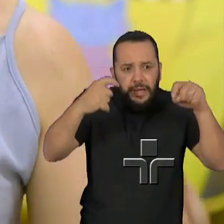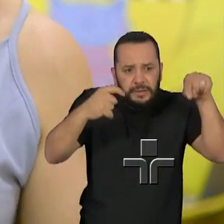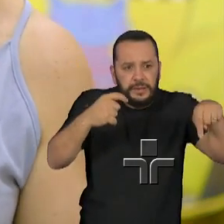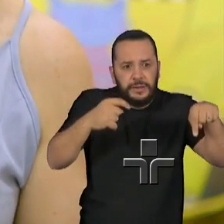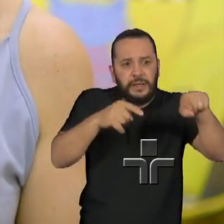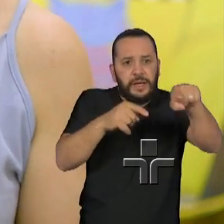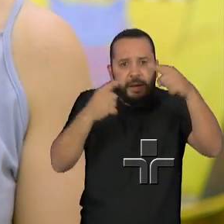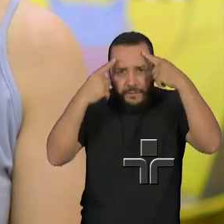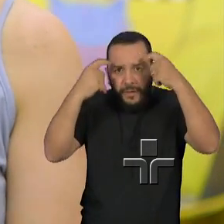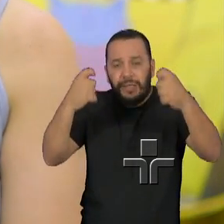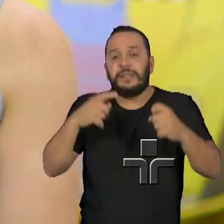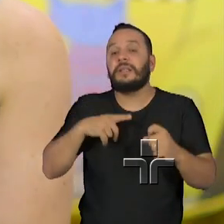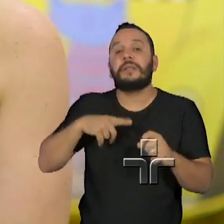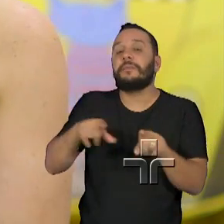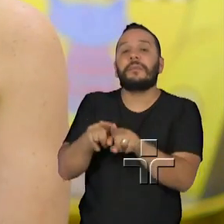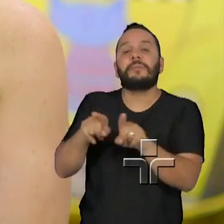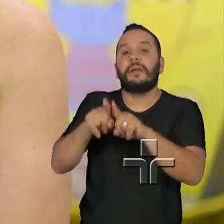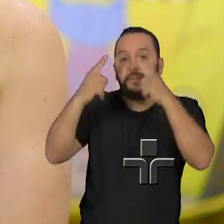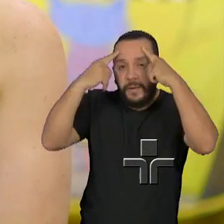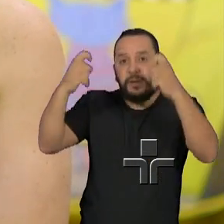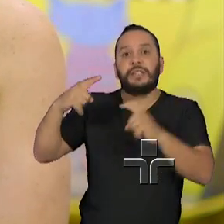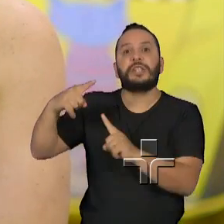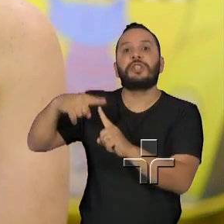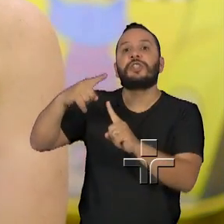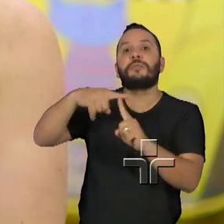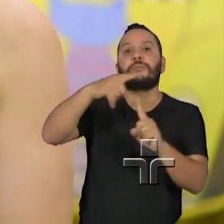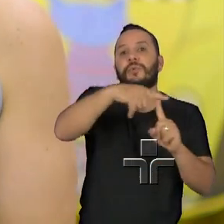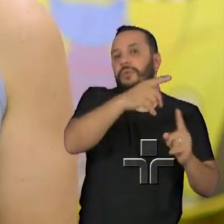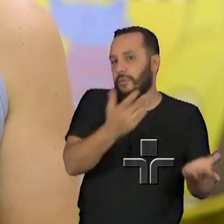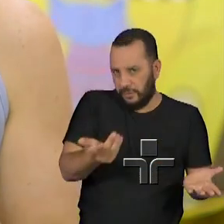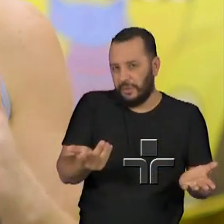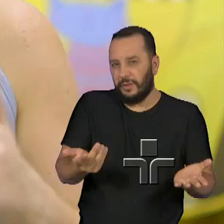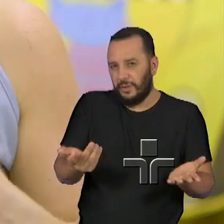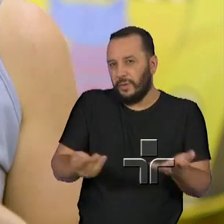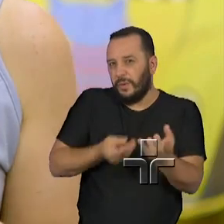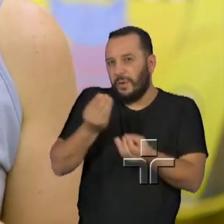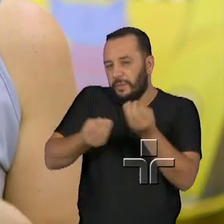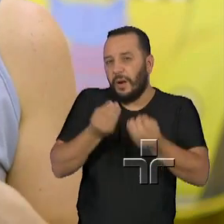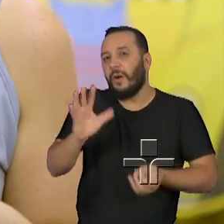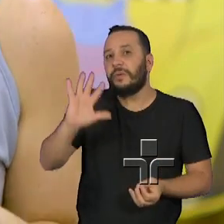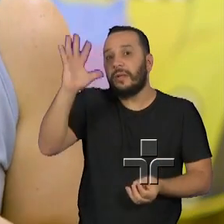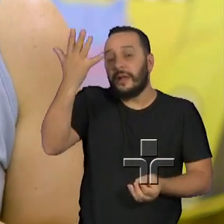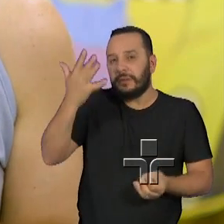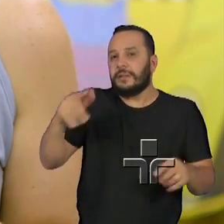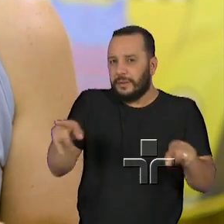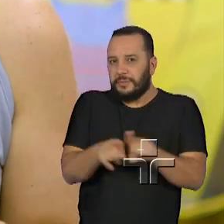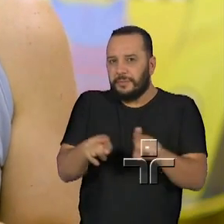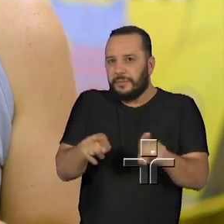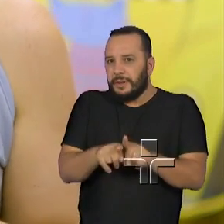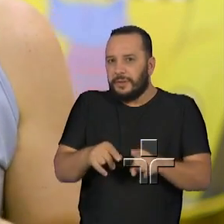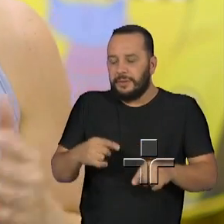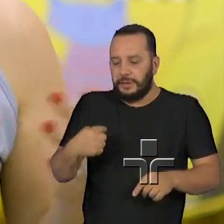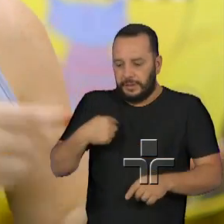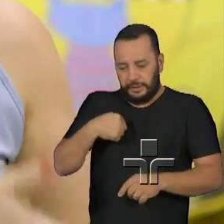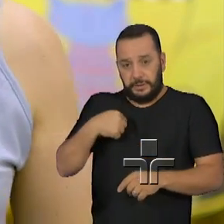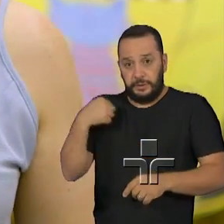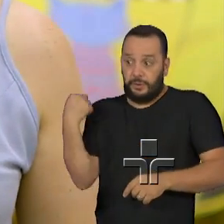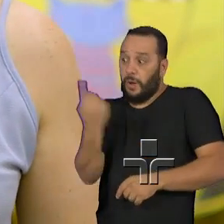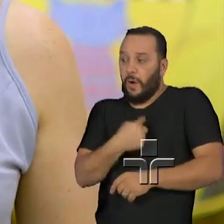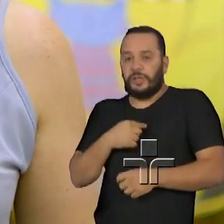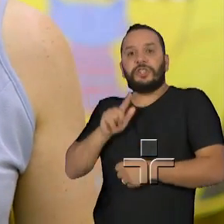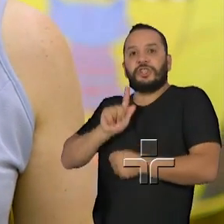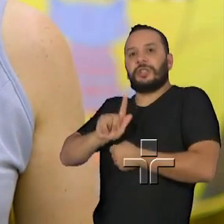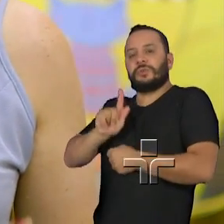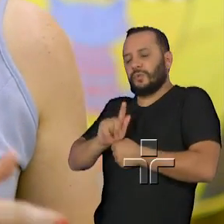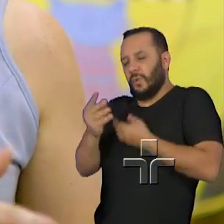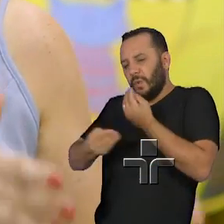são os tipos de violência mais predominantes, que ações como gestores públicos a gente pode